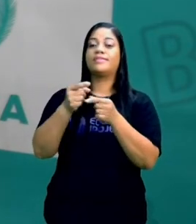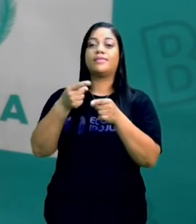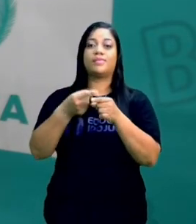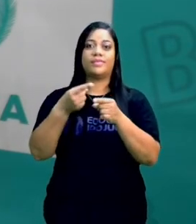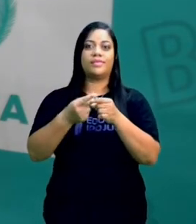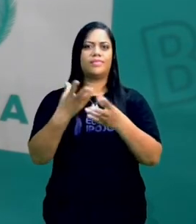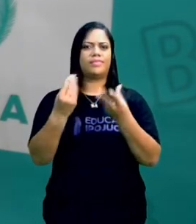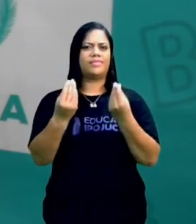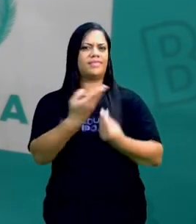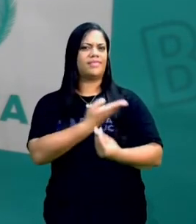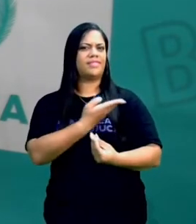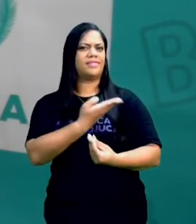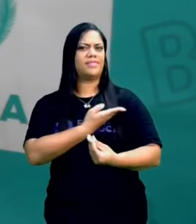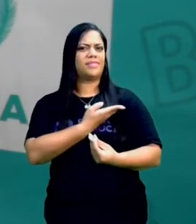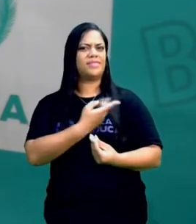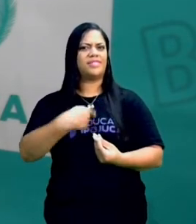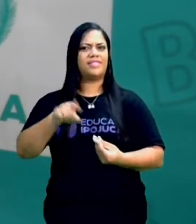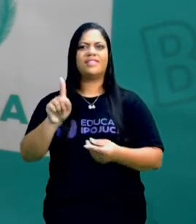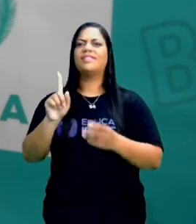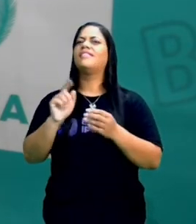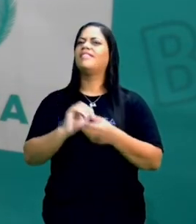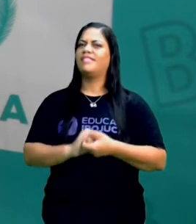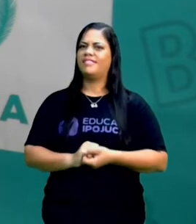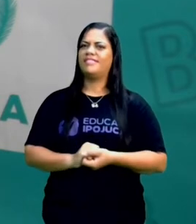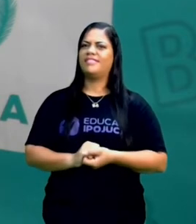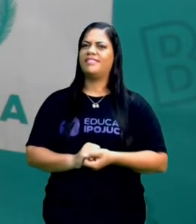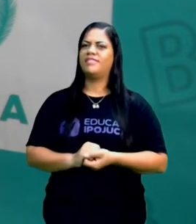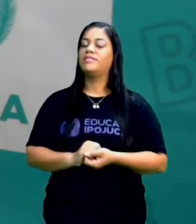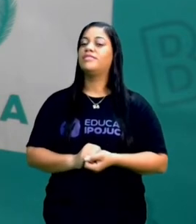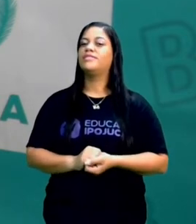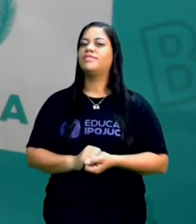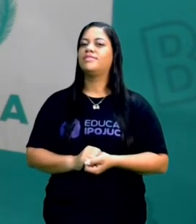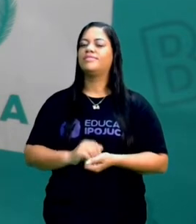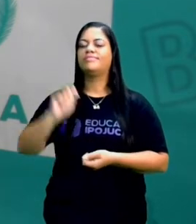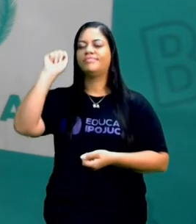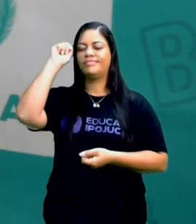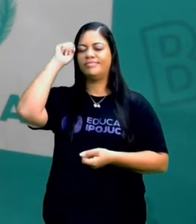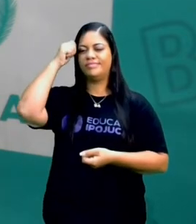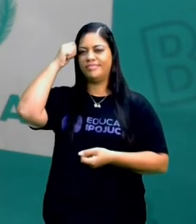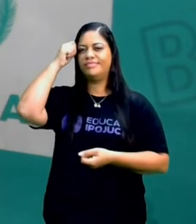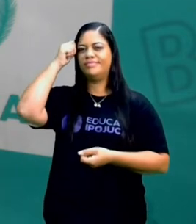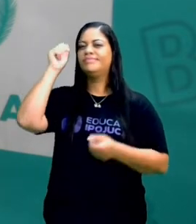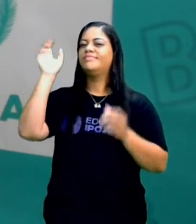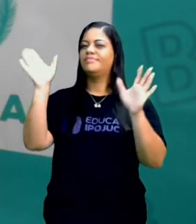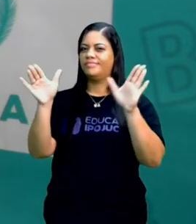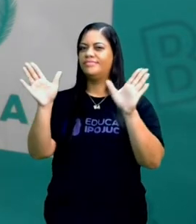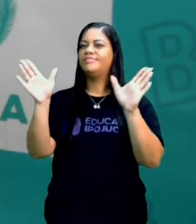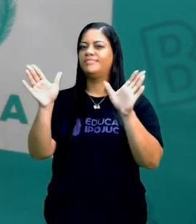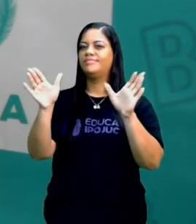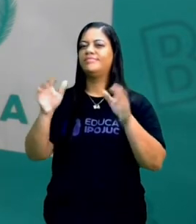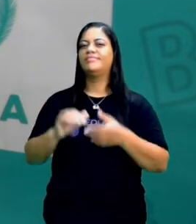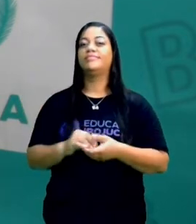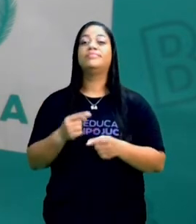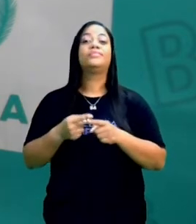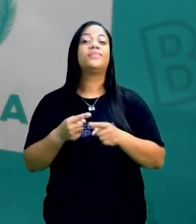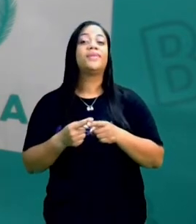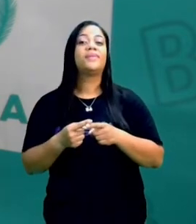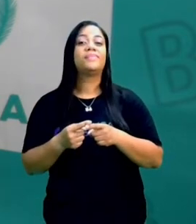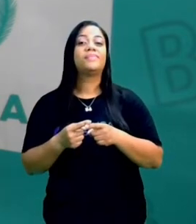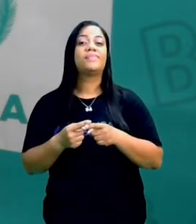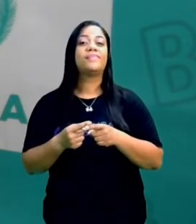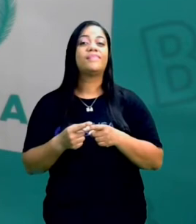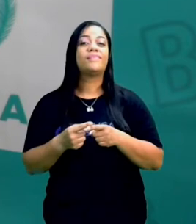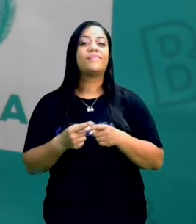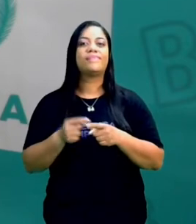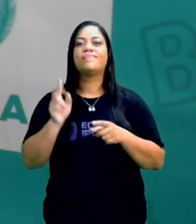tantos amigos para ele visitar, ele foi visitar logo quem? Logo o urubu, porque o